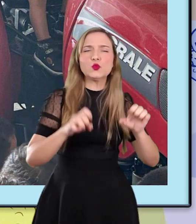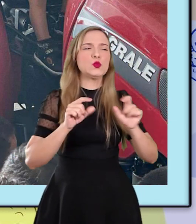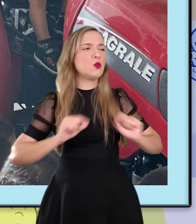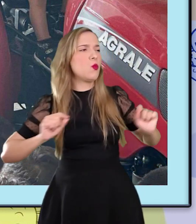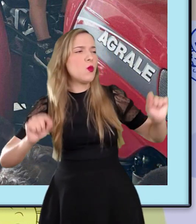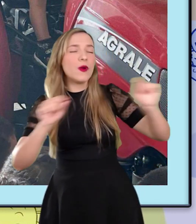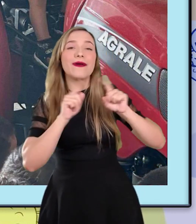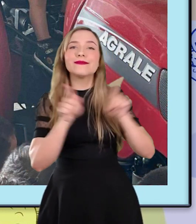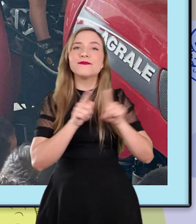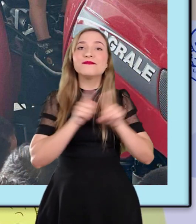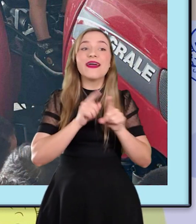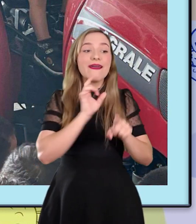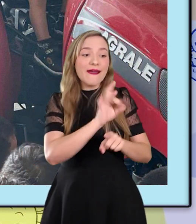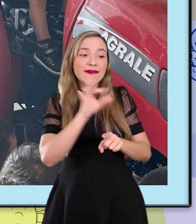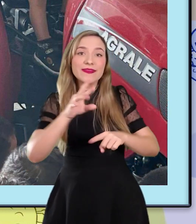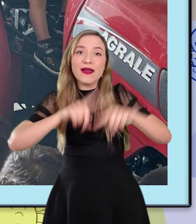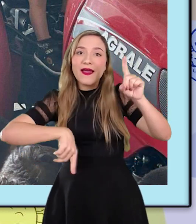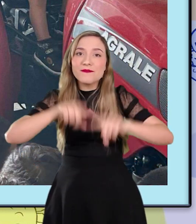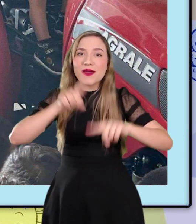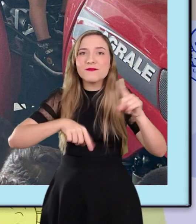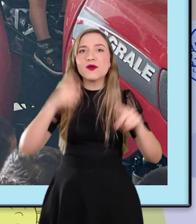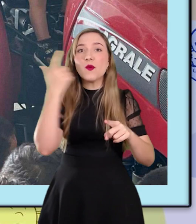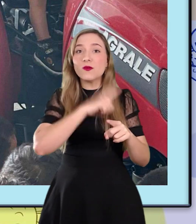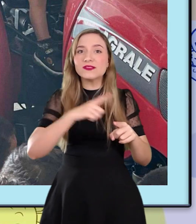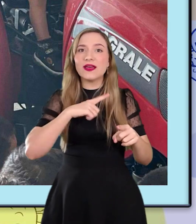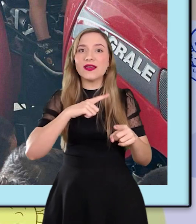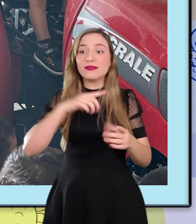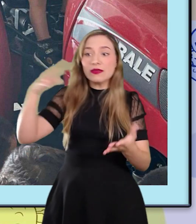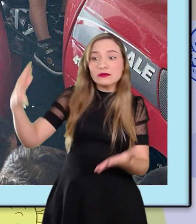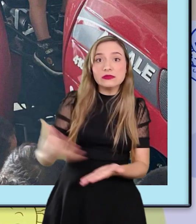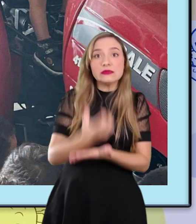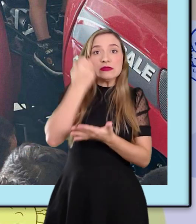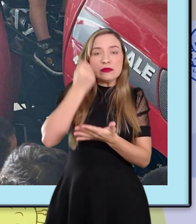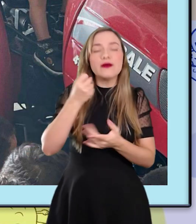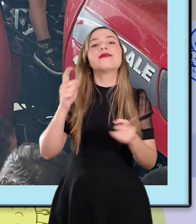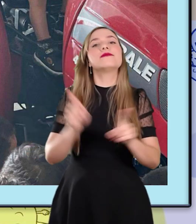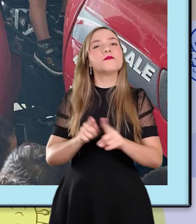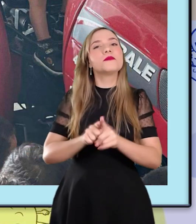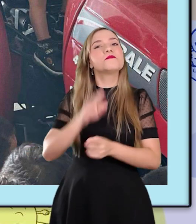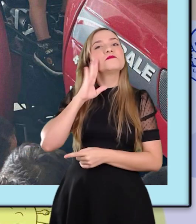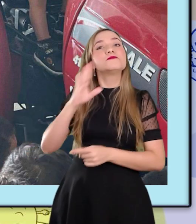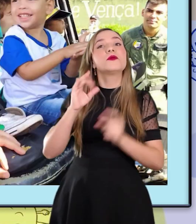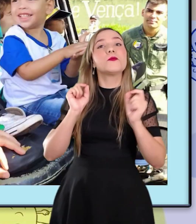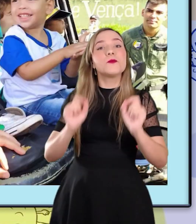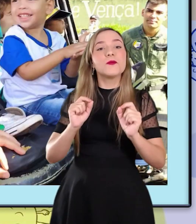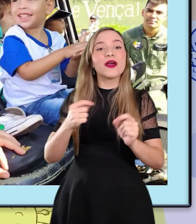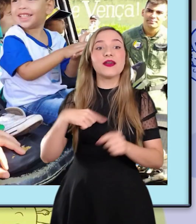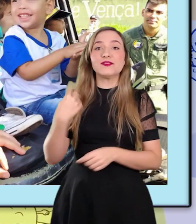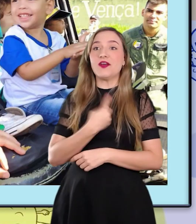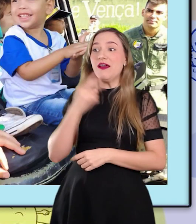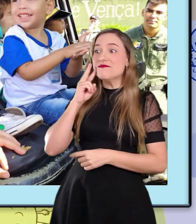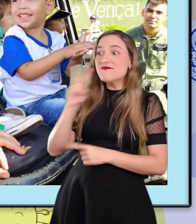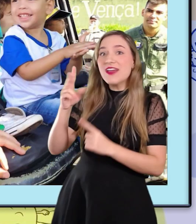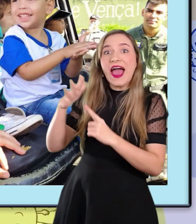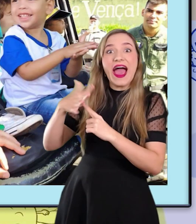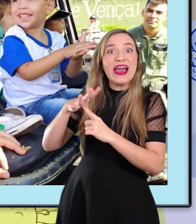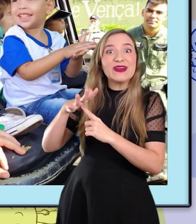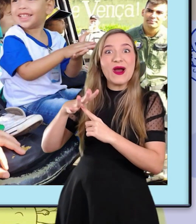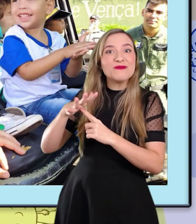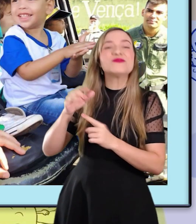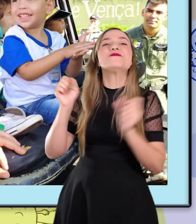Todo o equipamento usado no serviço de resgate e, principalmente, né? Quando vimos o